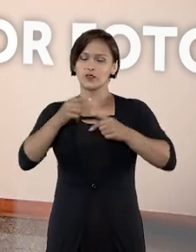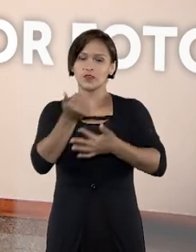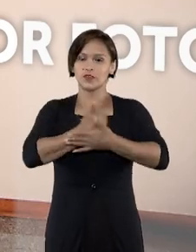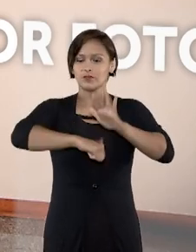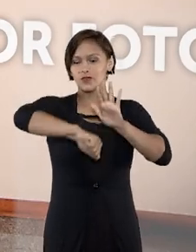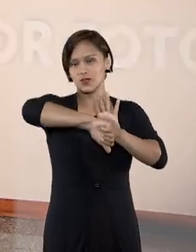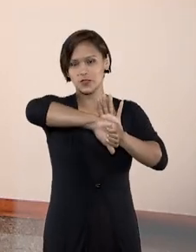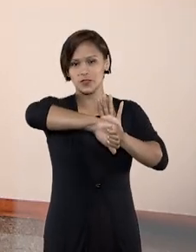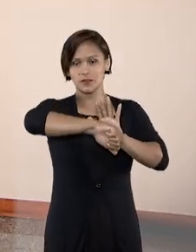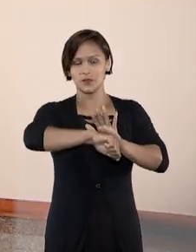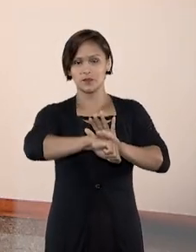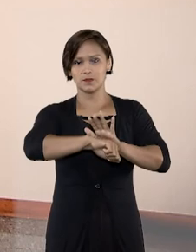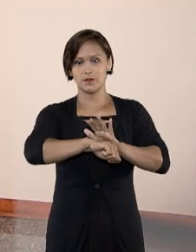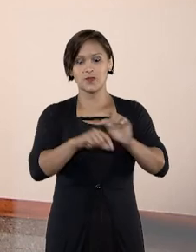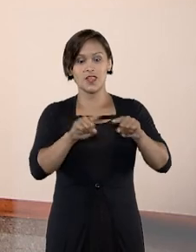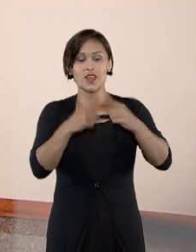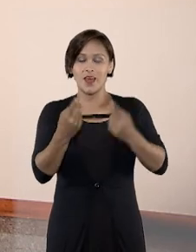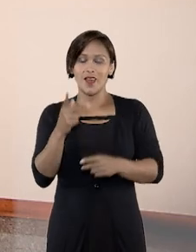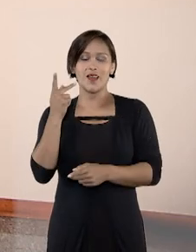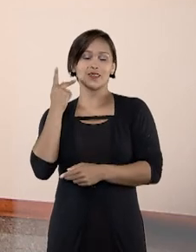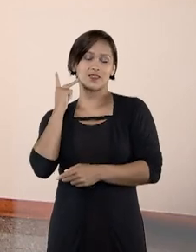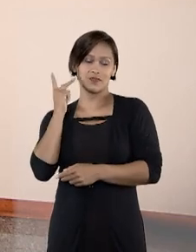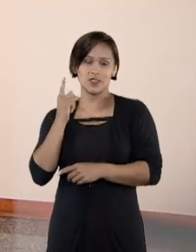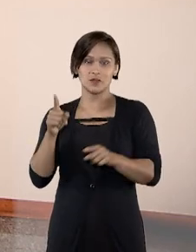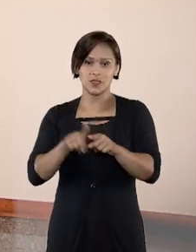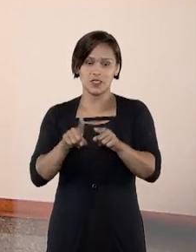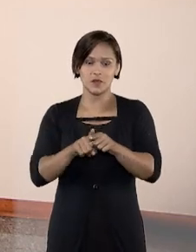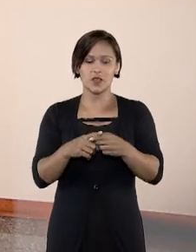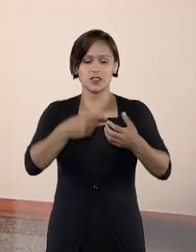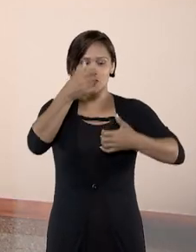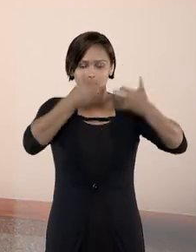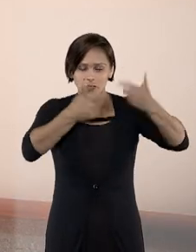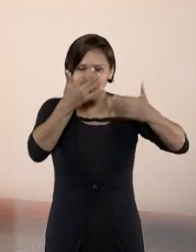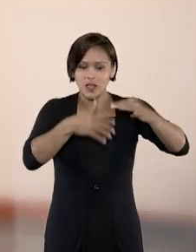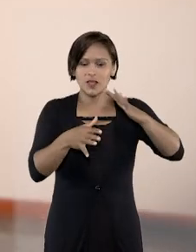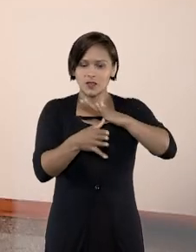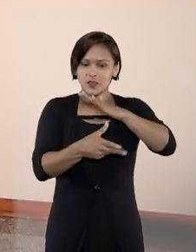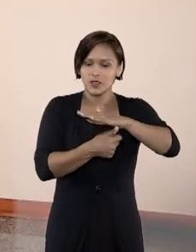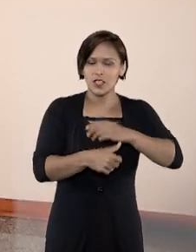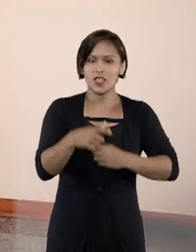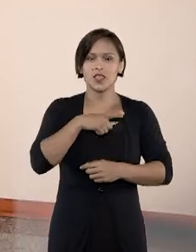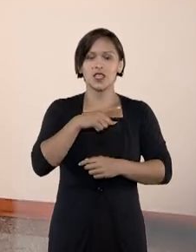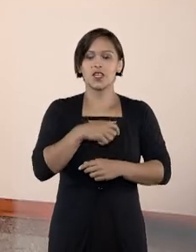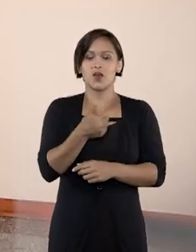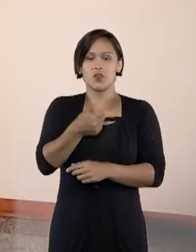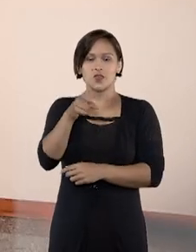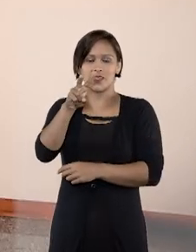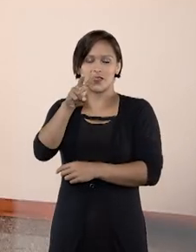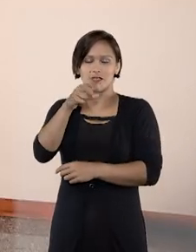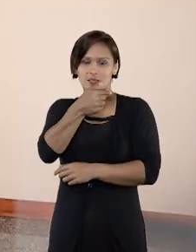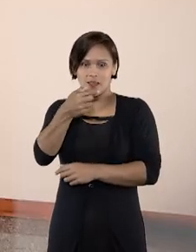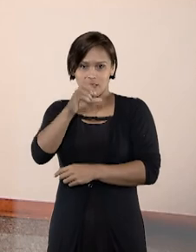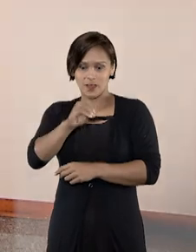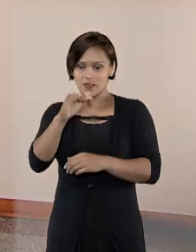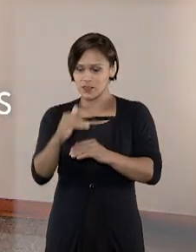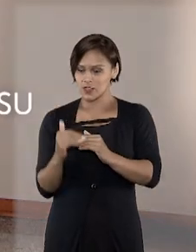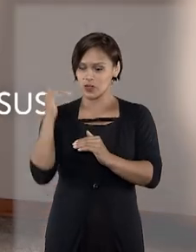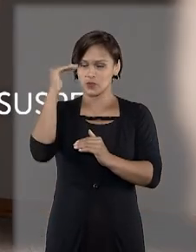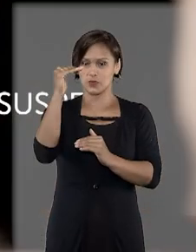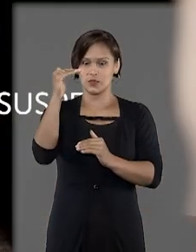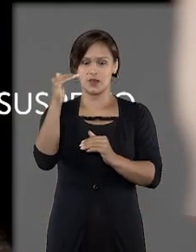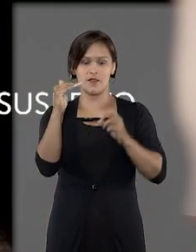o incriminasse. Além disso, as vítimas haviam relatado que o assaltante teria cerca de 1,70 de altura,